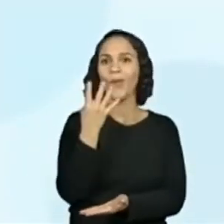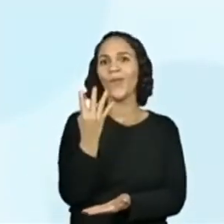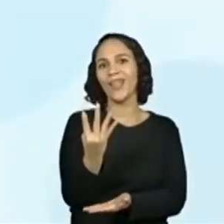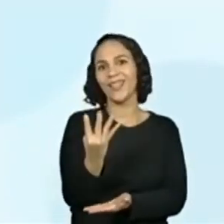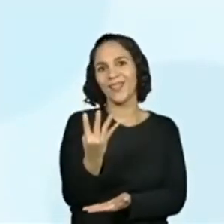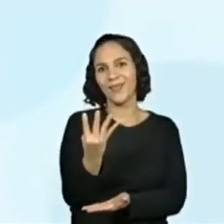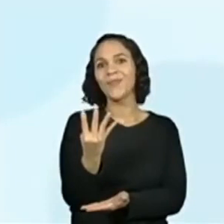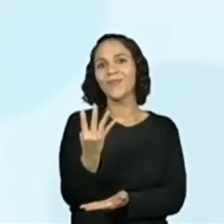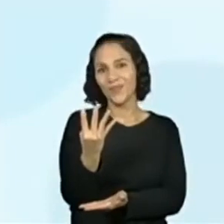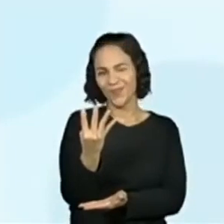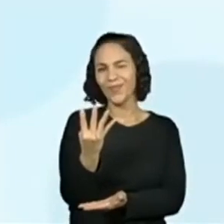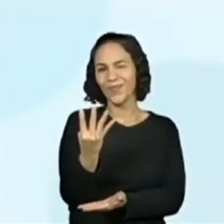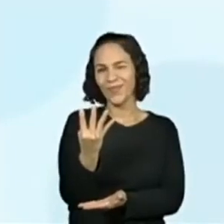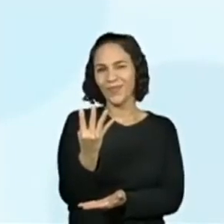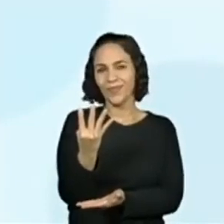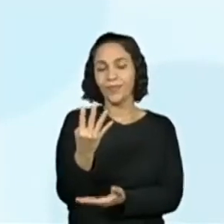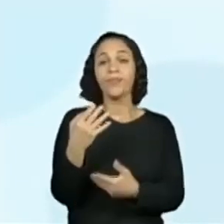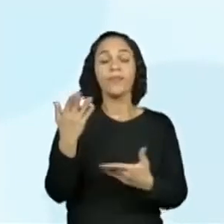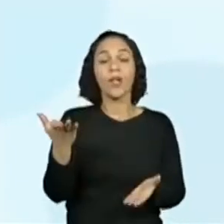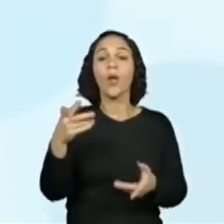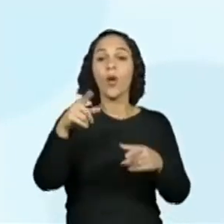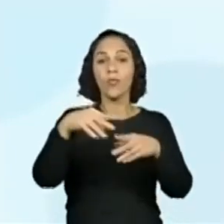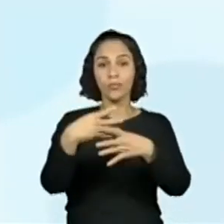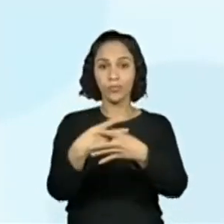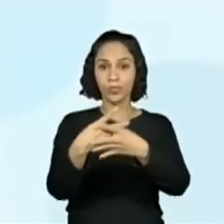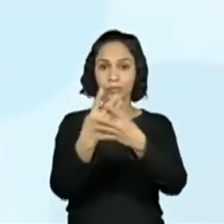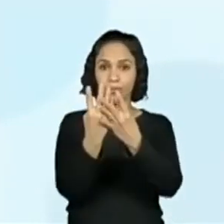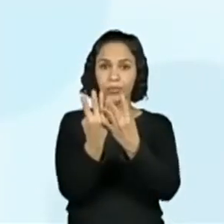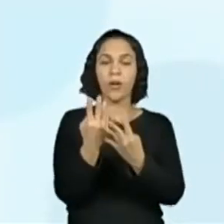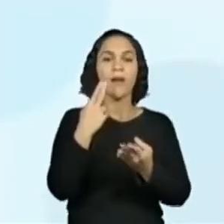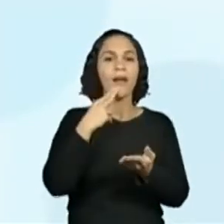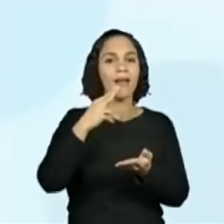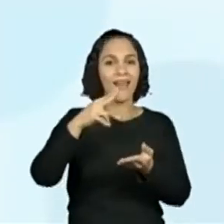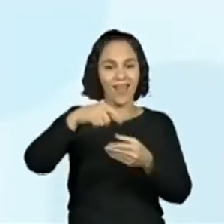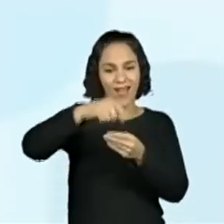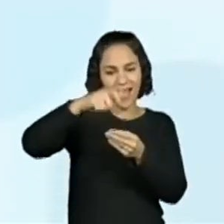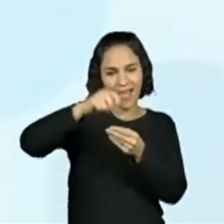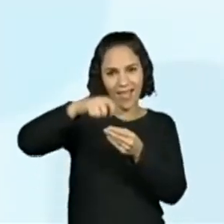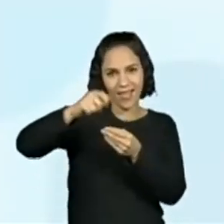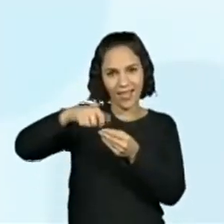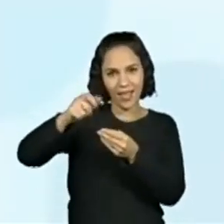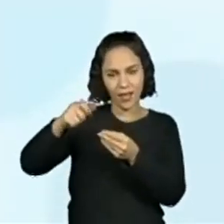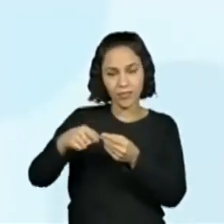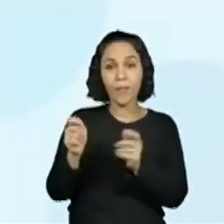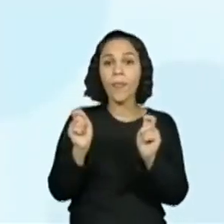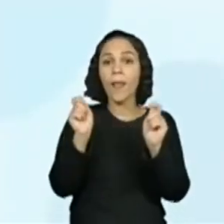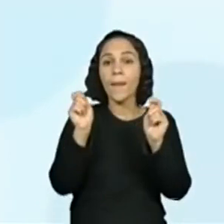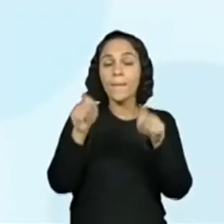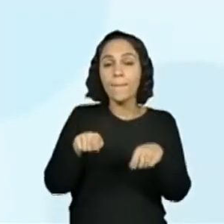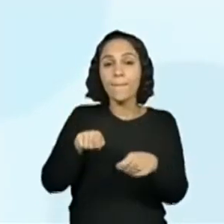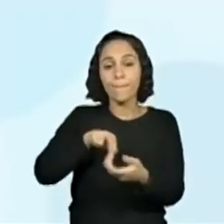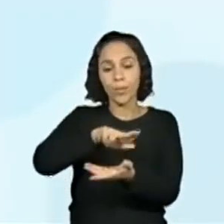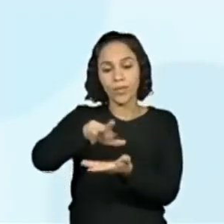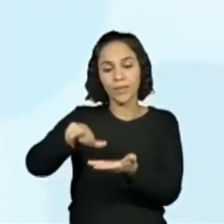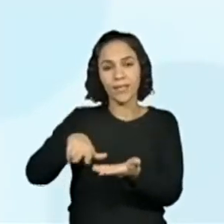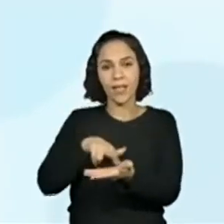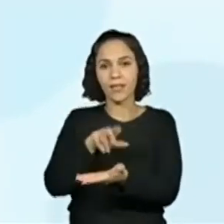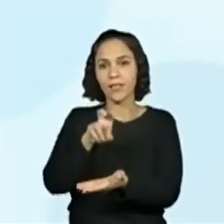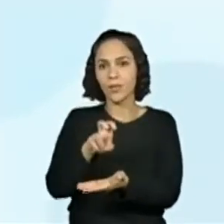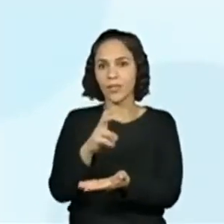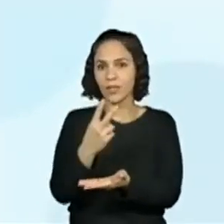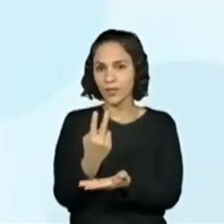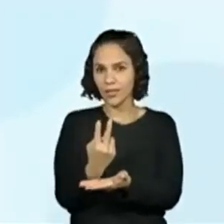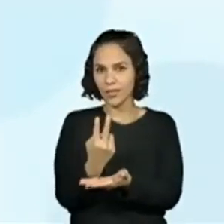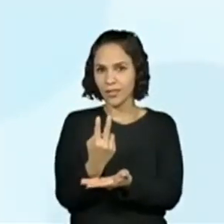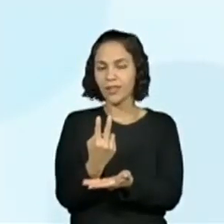cartas, eu tenho cinquenta e duas cartas. Esse é o espaço amostral, porque são cinquenta e duas possibilidades. E eu tenho quatro